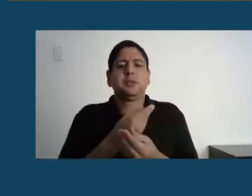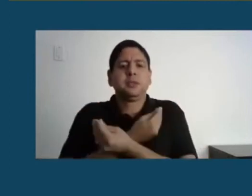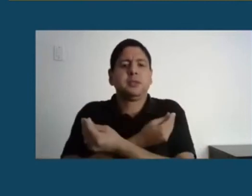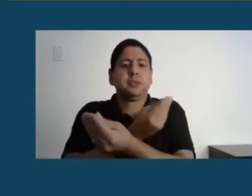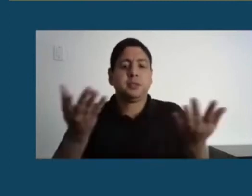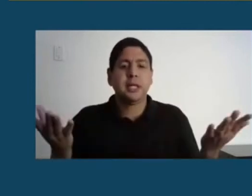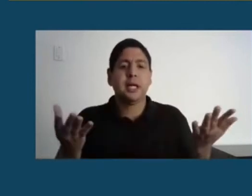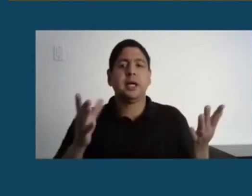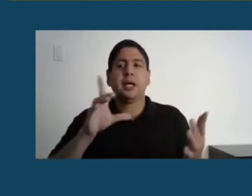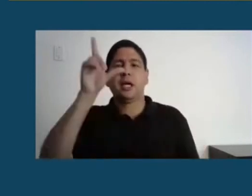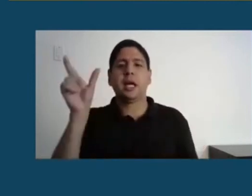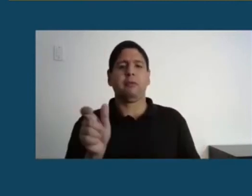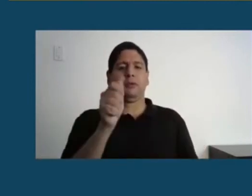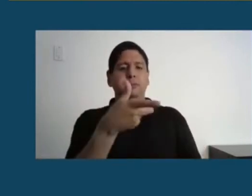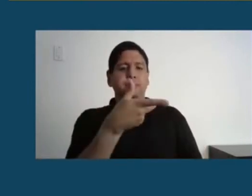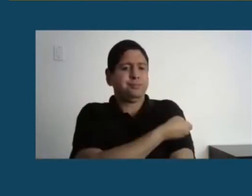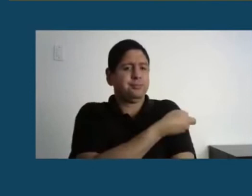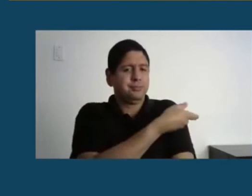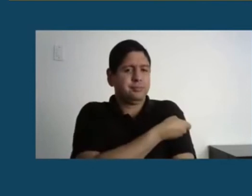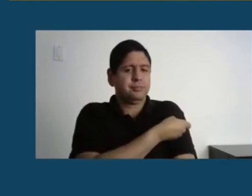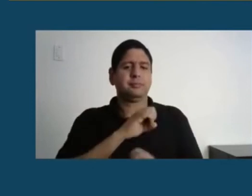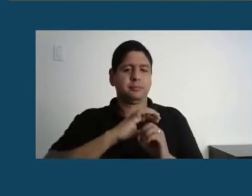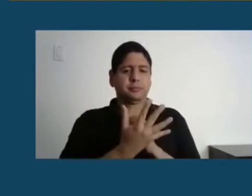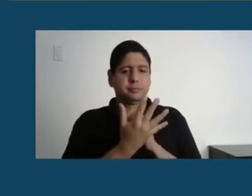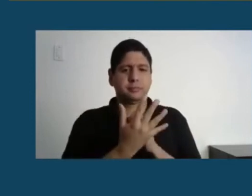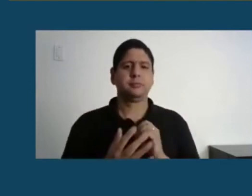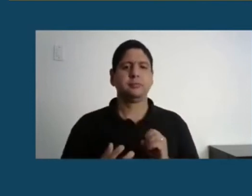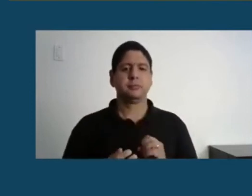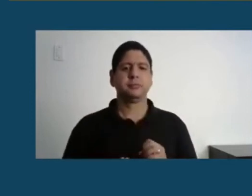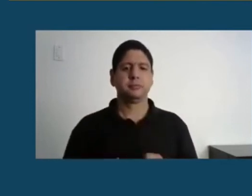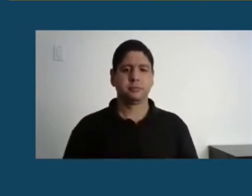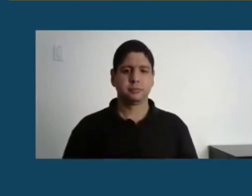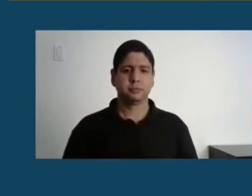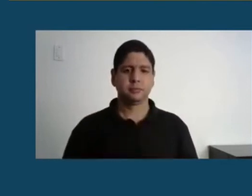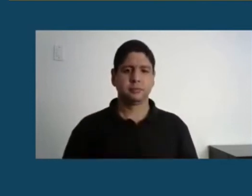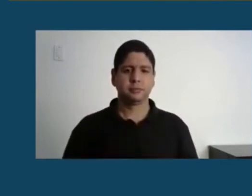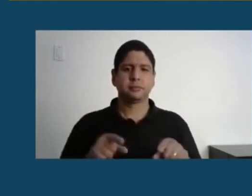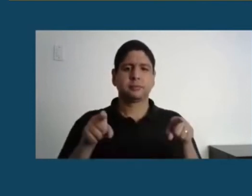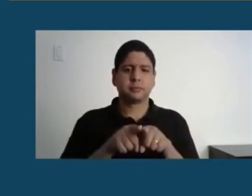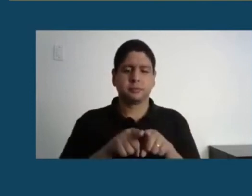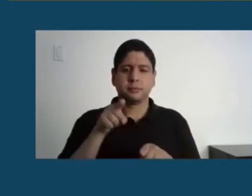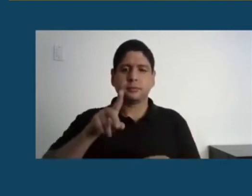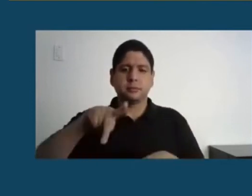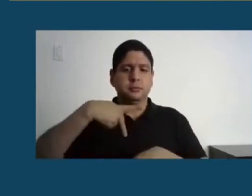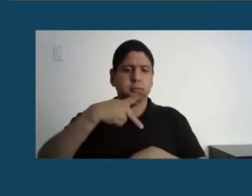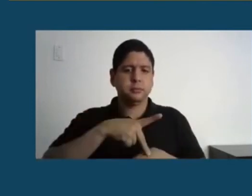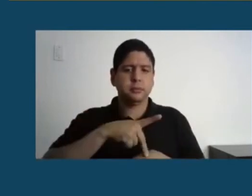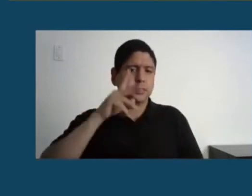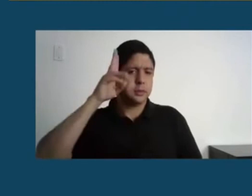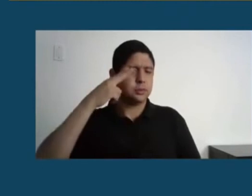os demais países da América Latina que não podem comprar vacinas. Por que não? Esse é o país que eu sonho, é o país que, com certeza,